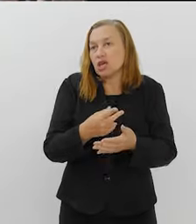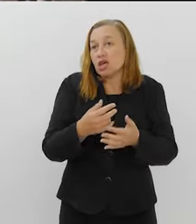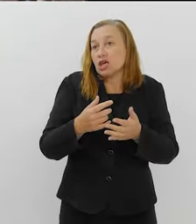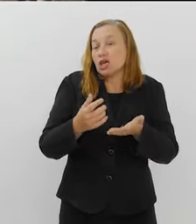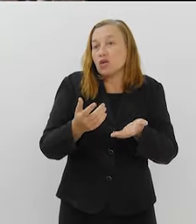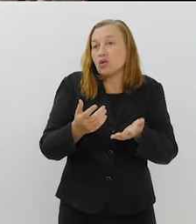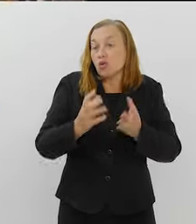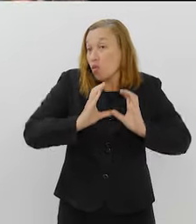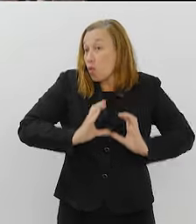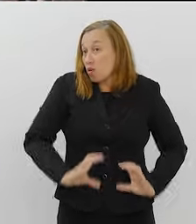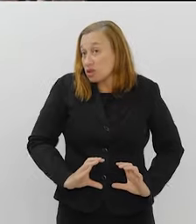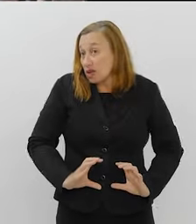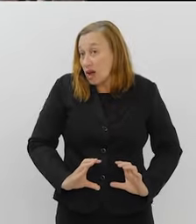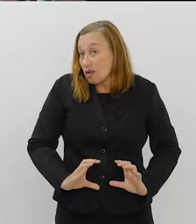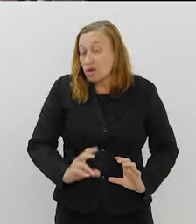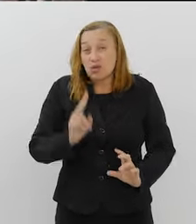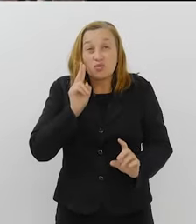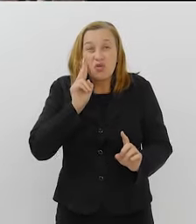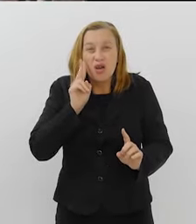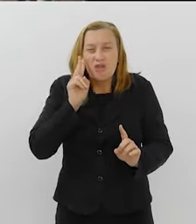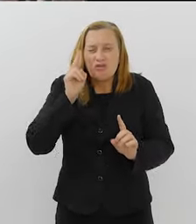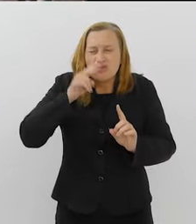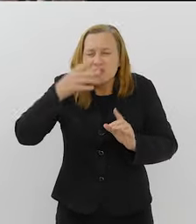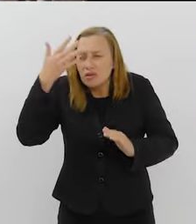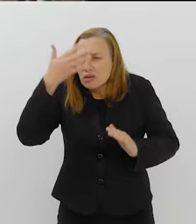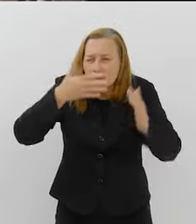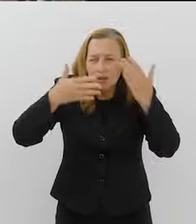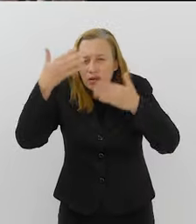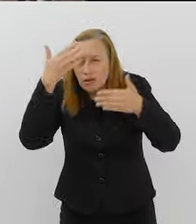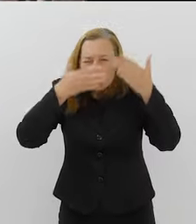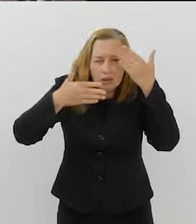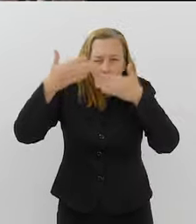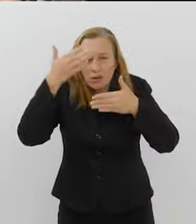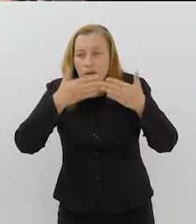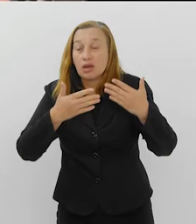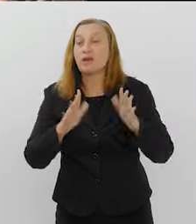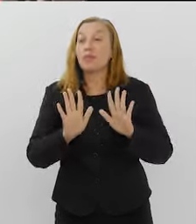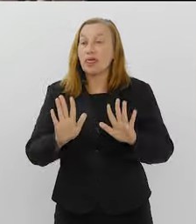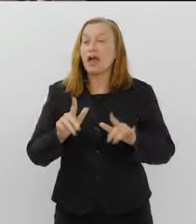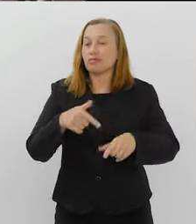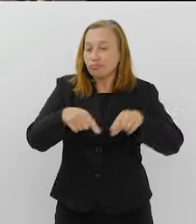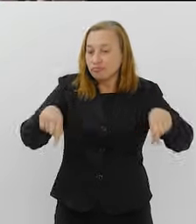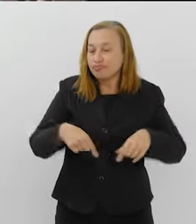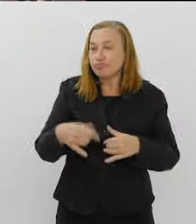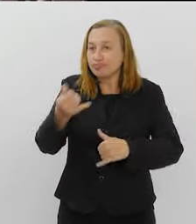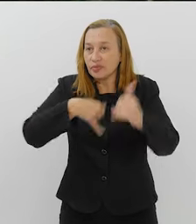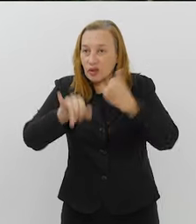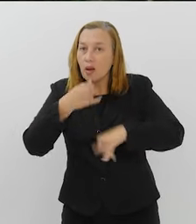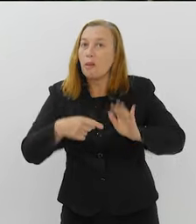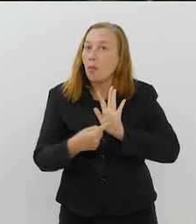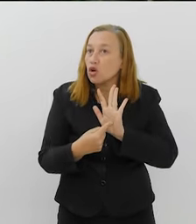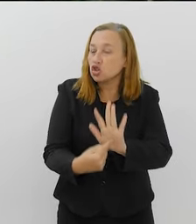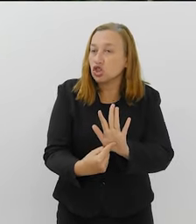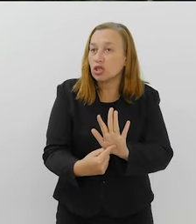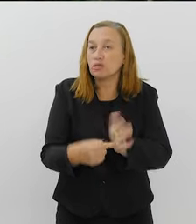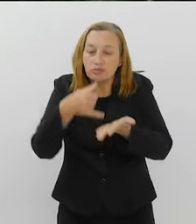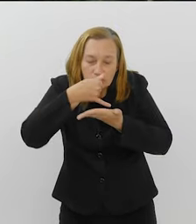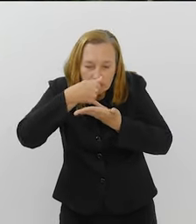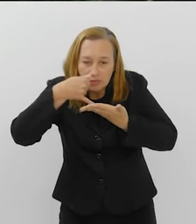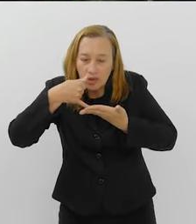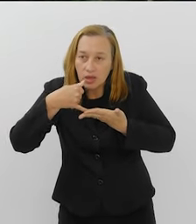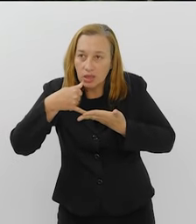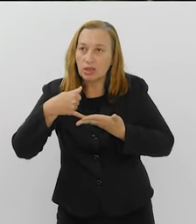enzimas, comportamento, visão. Então, em laboratório, já tem demonstrando que a